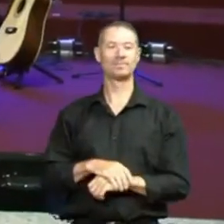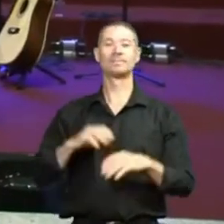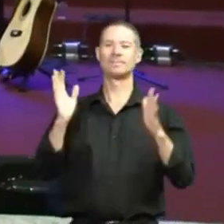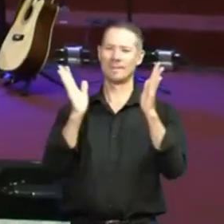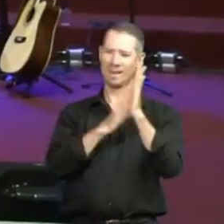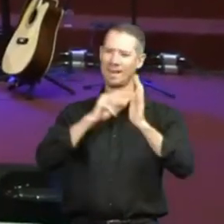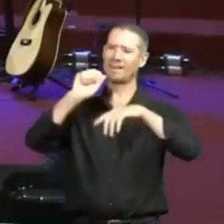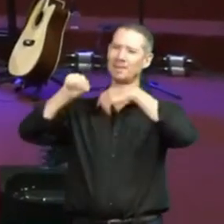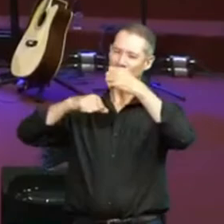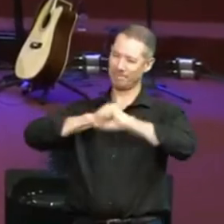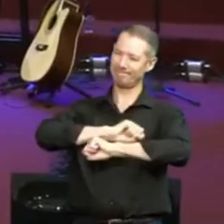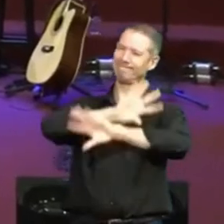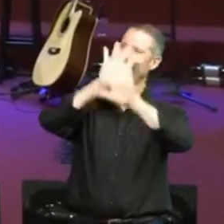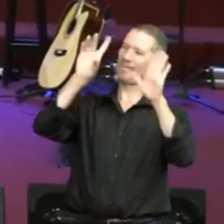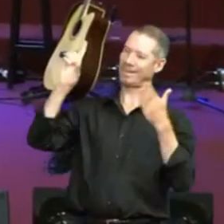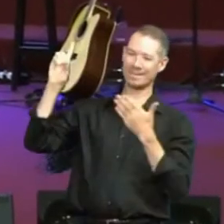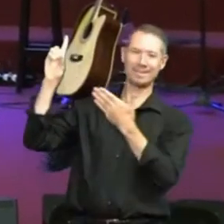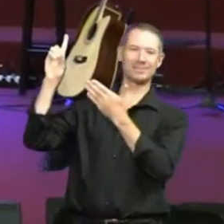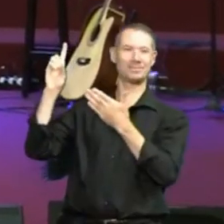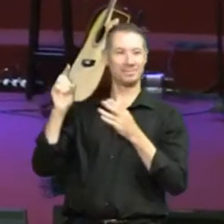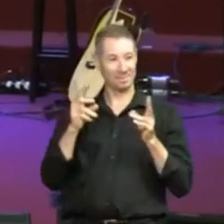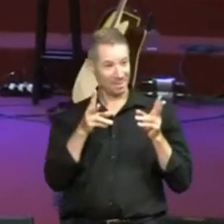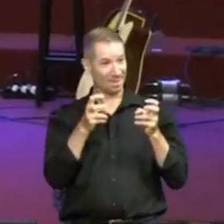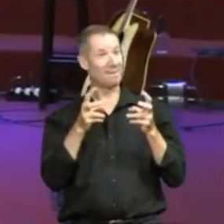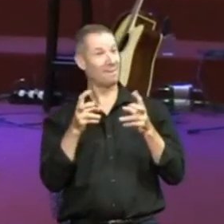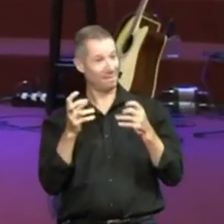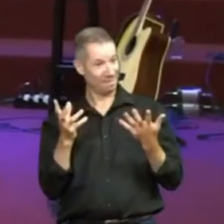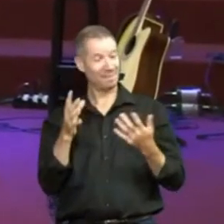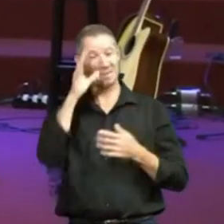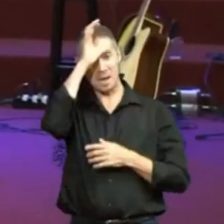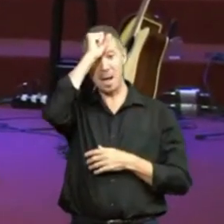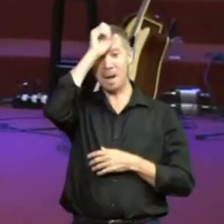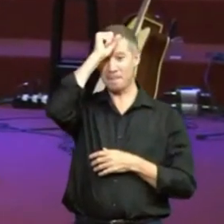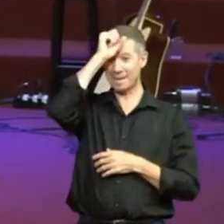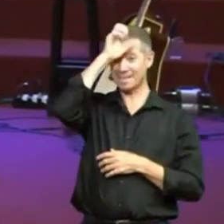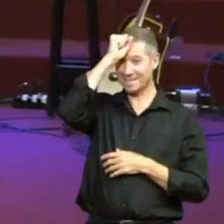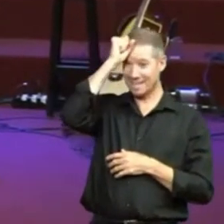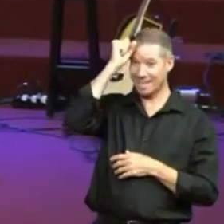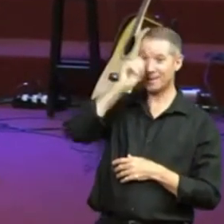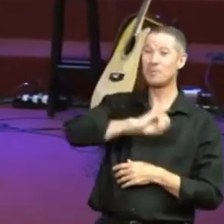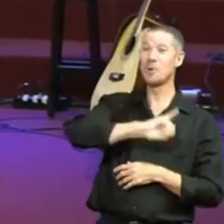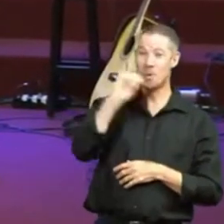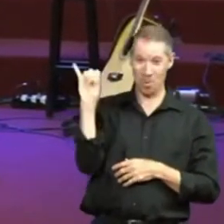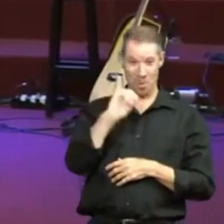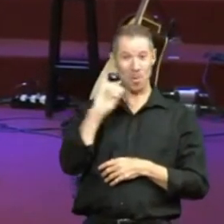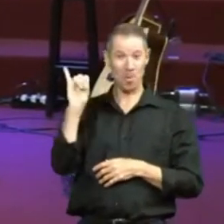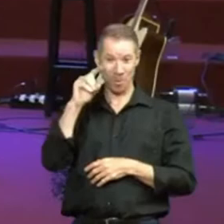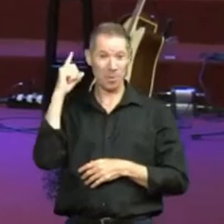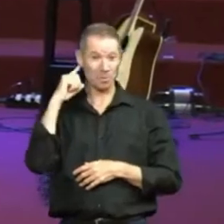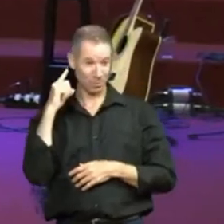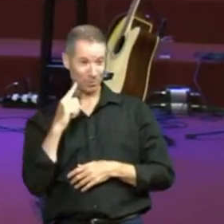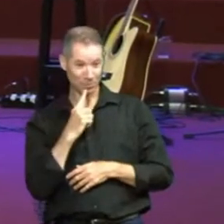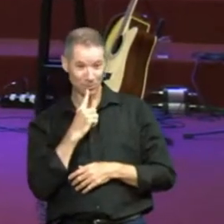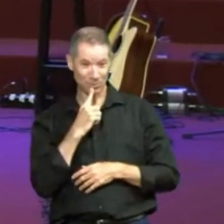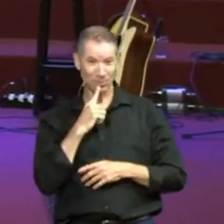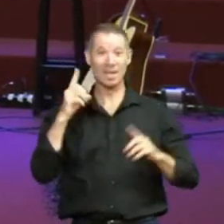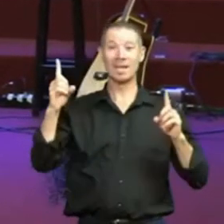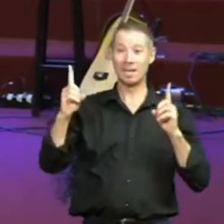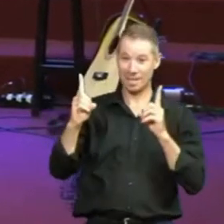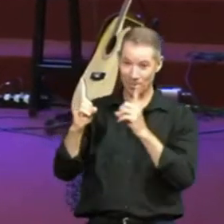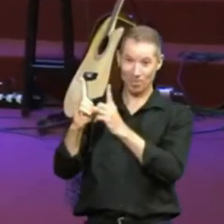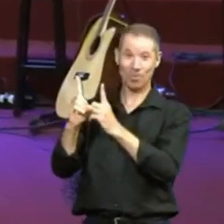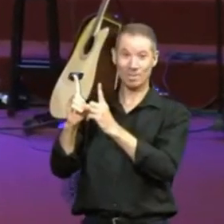Aleluia. Glória a Deus. Está vendo? Então, você já aprendeu a dar oi para o surdo. Então, quando você encontrar.